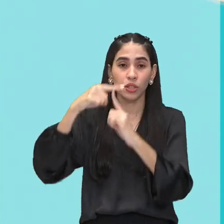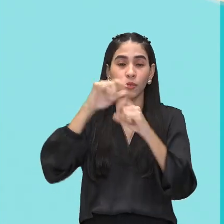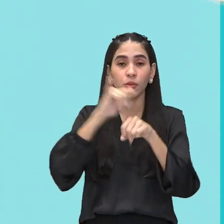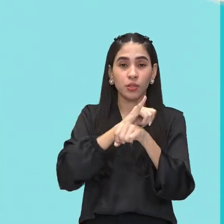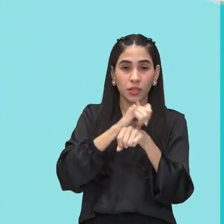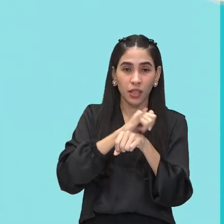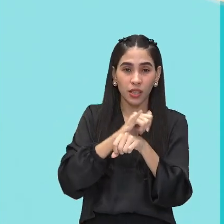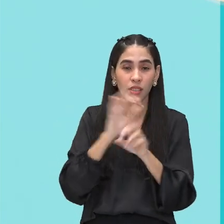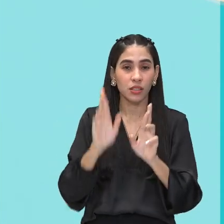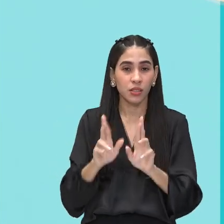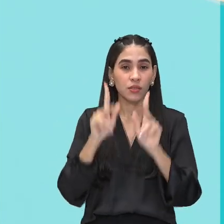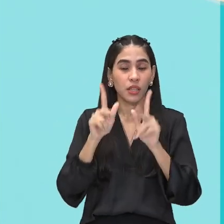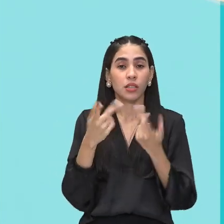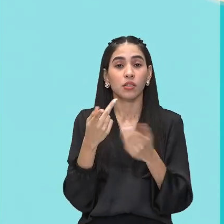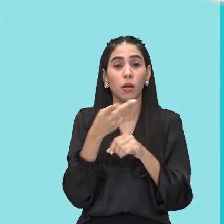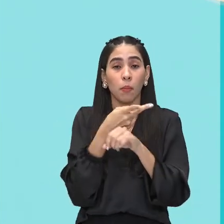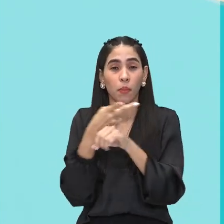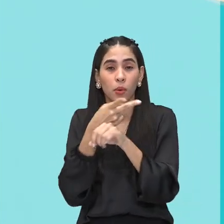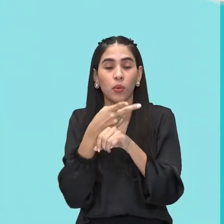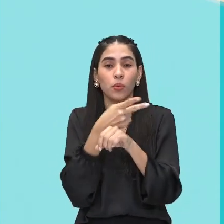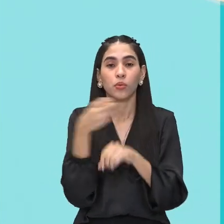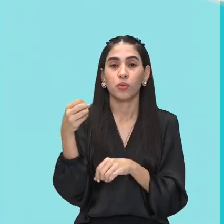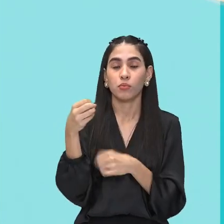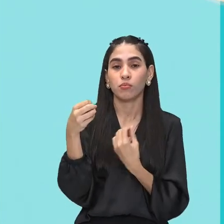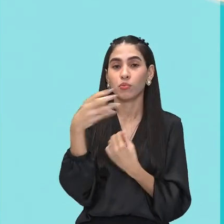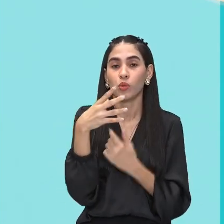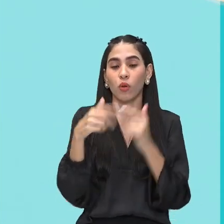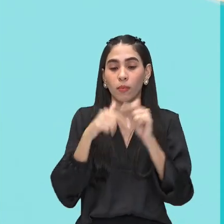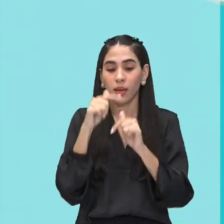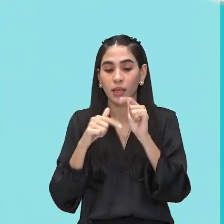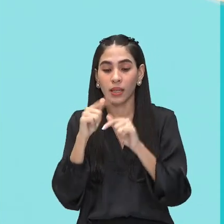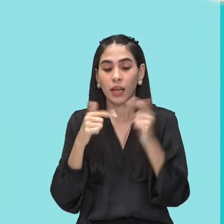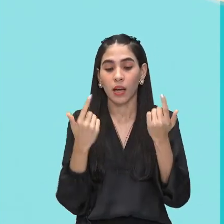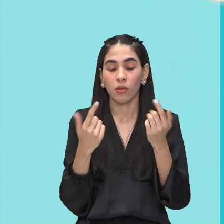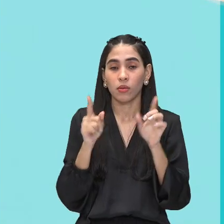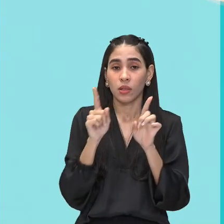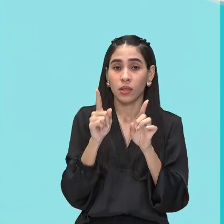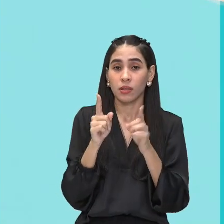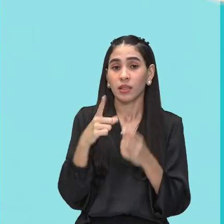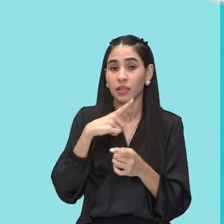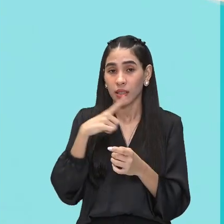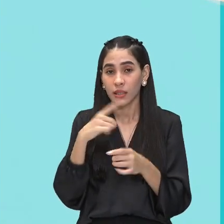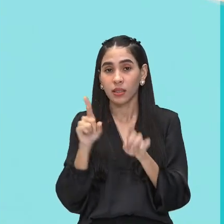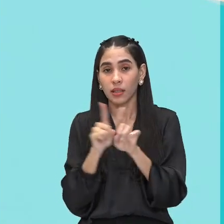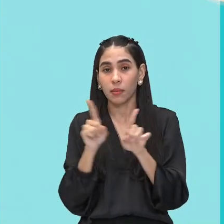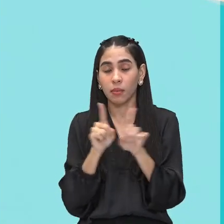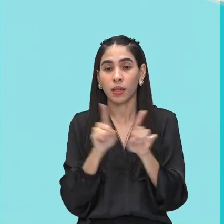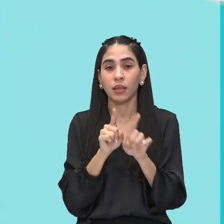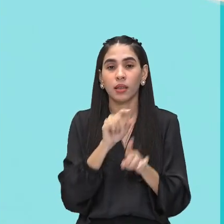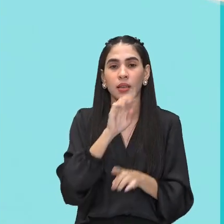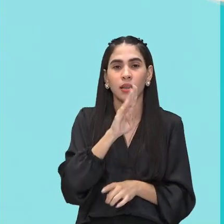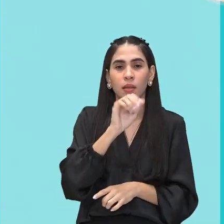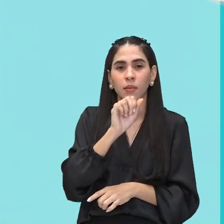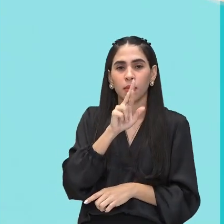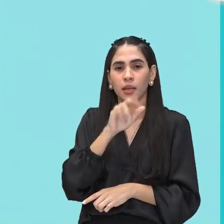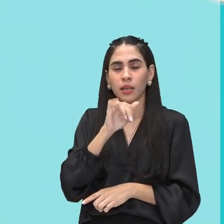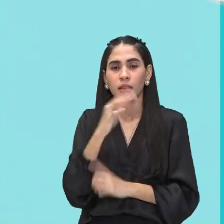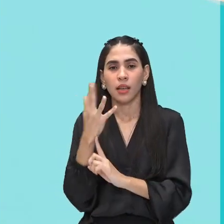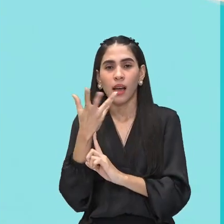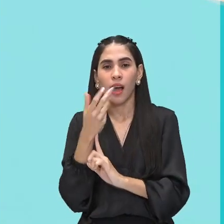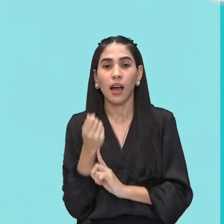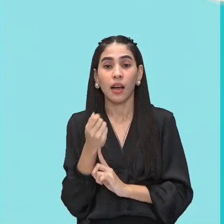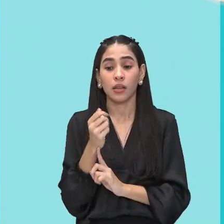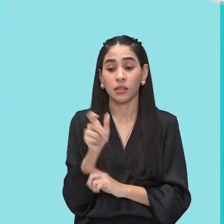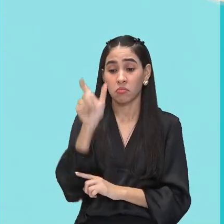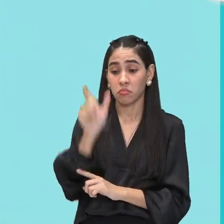Eles procuram novos materiais. Existe até a bariarte, onde o artista, ele